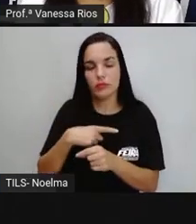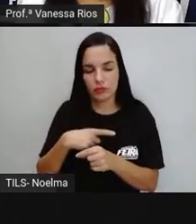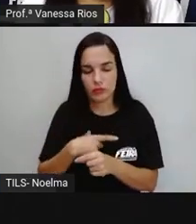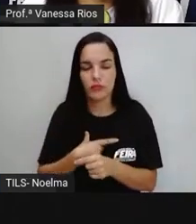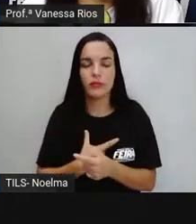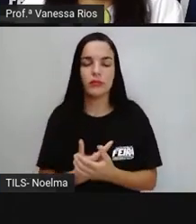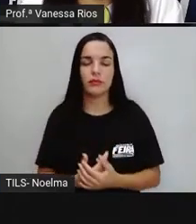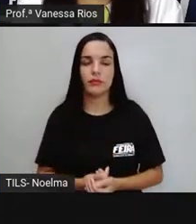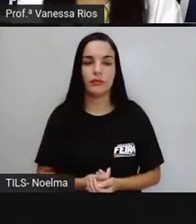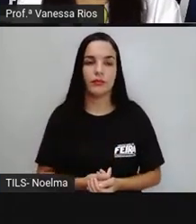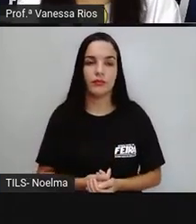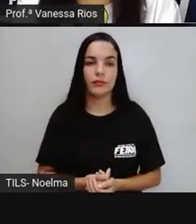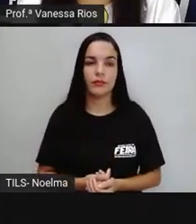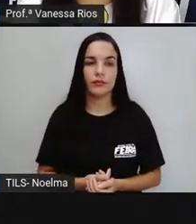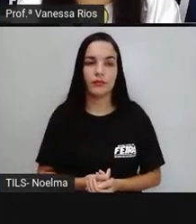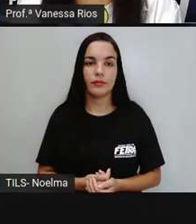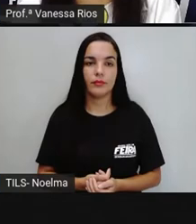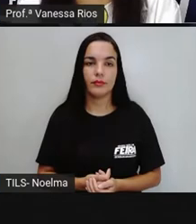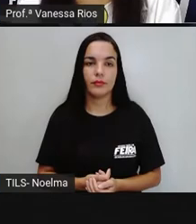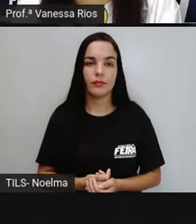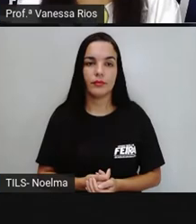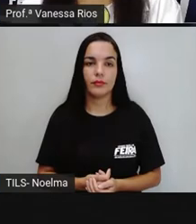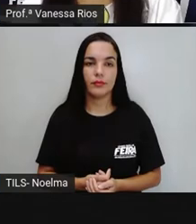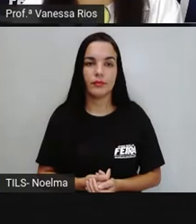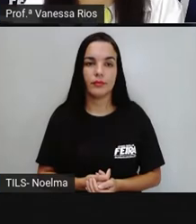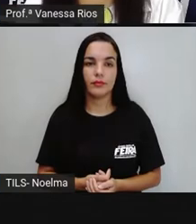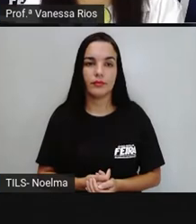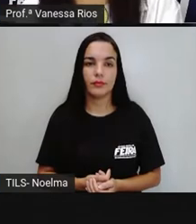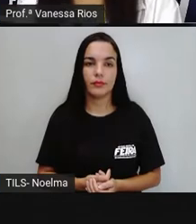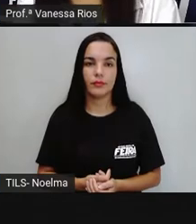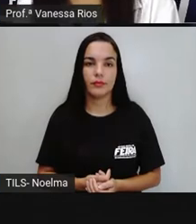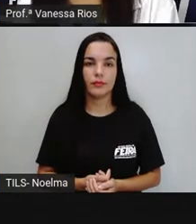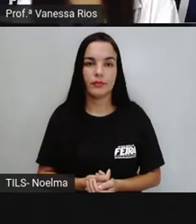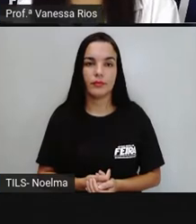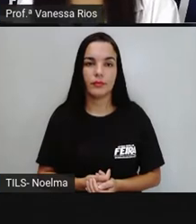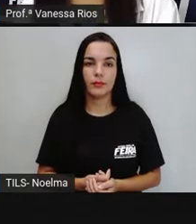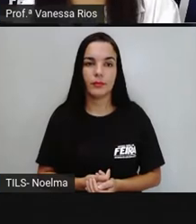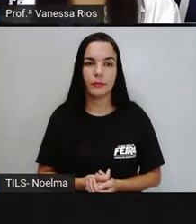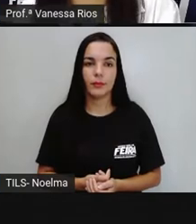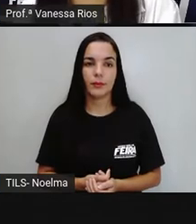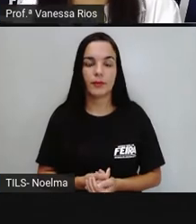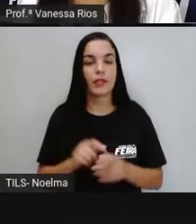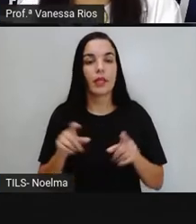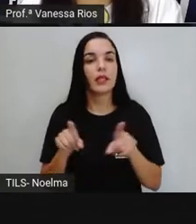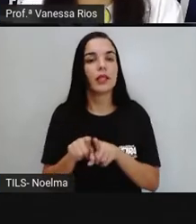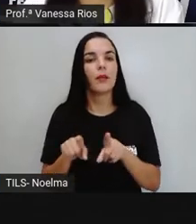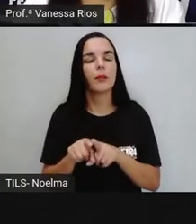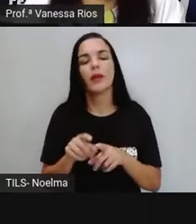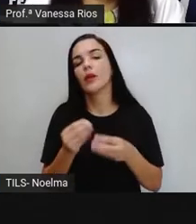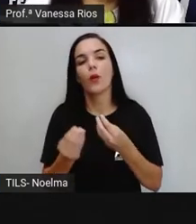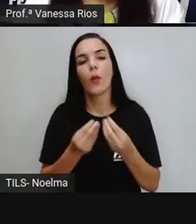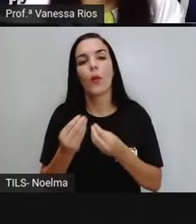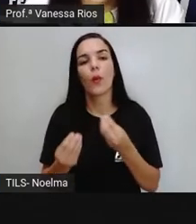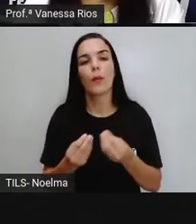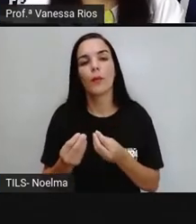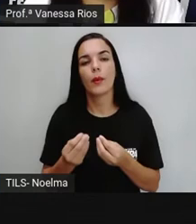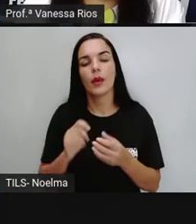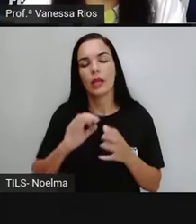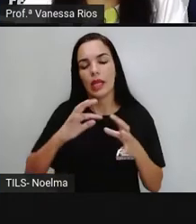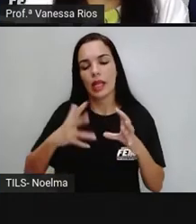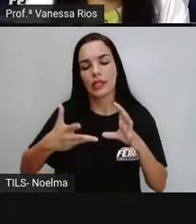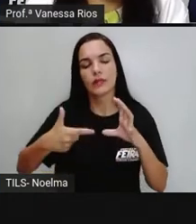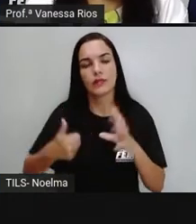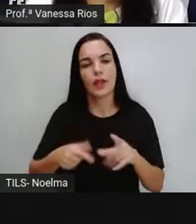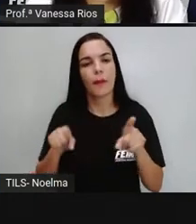agudo. E como será que eu classificaria a palavra paroxítona, a